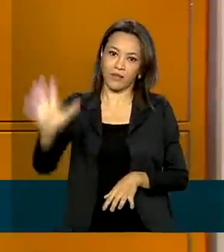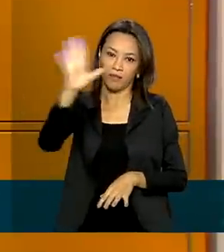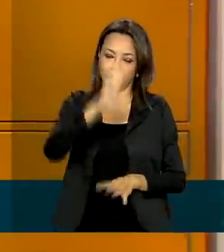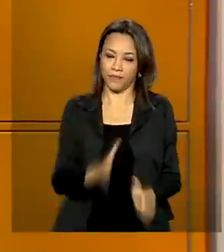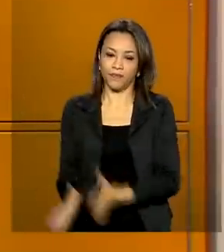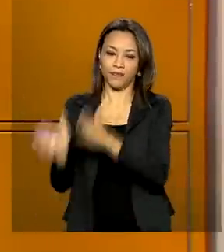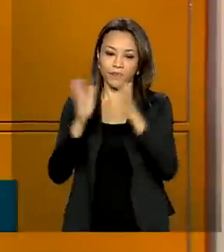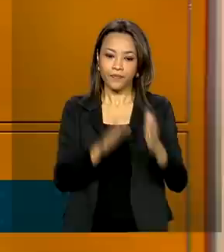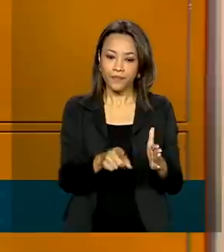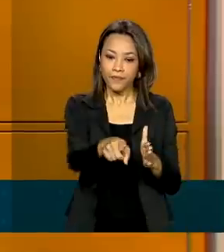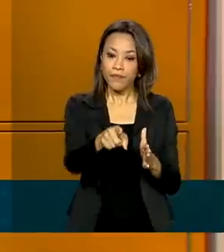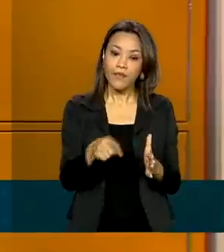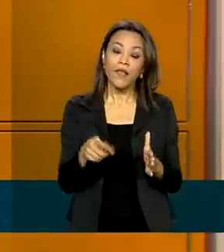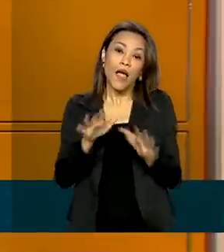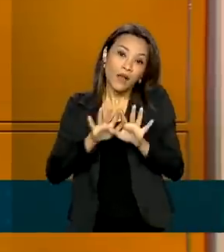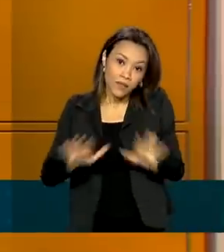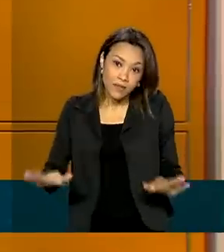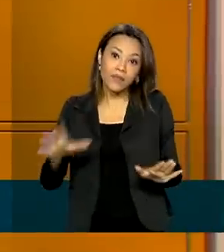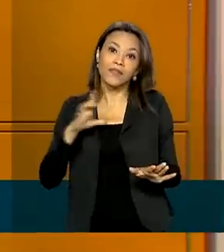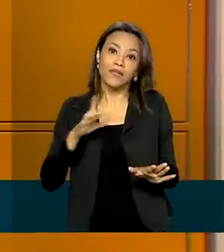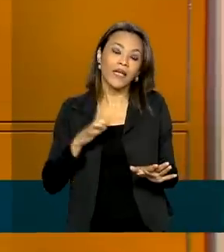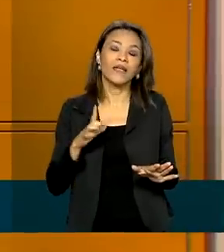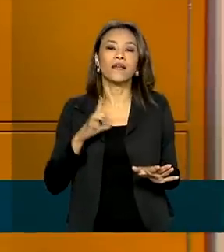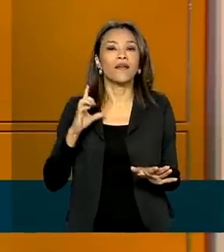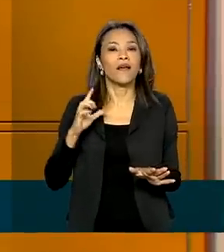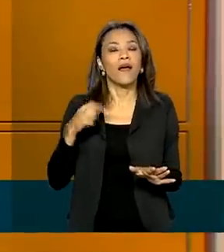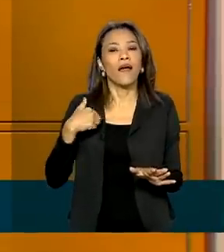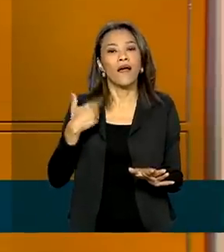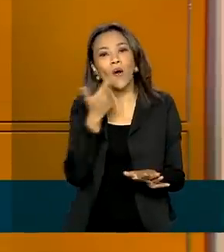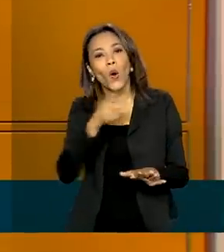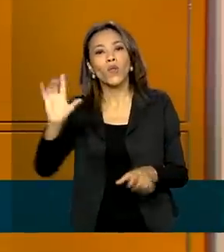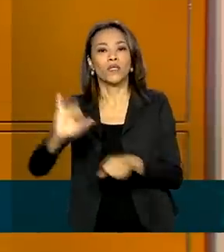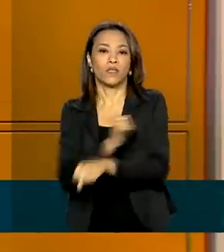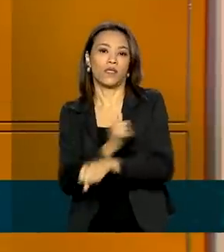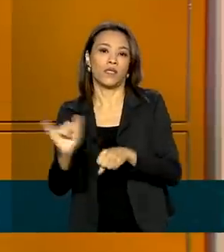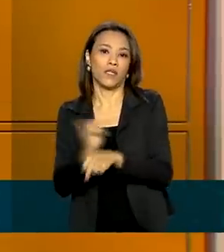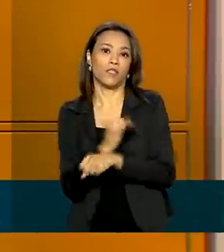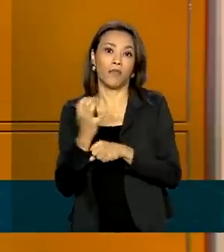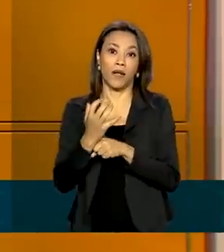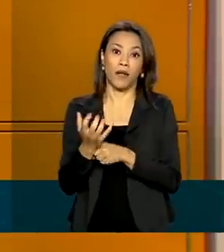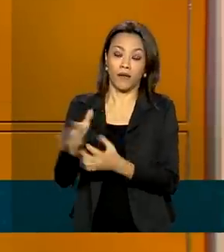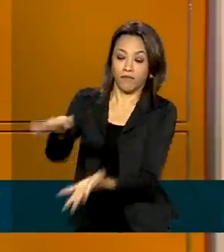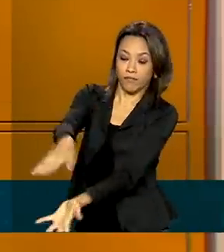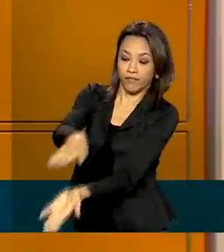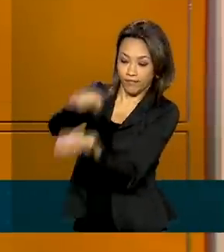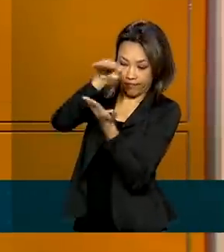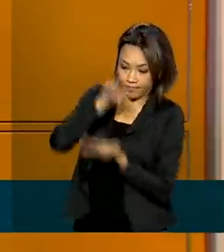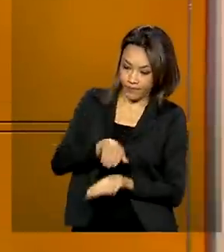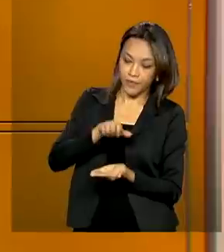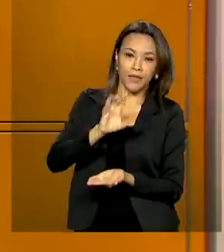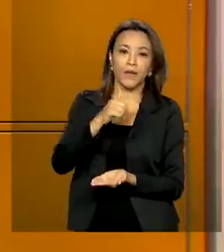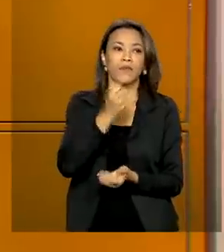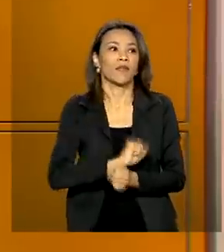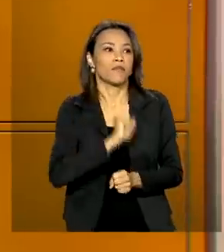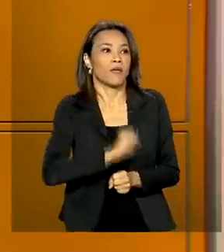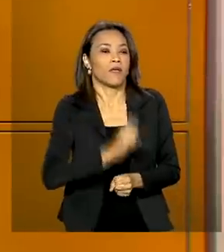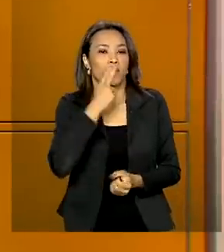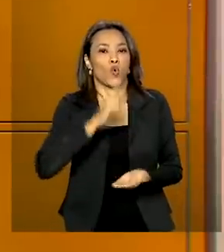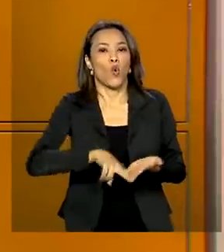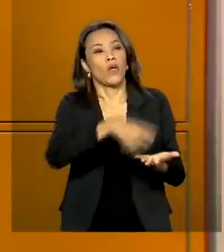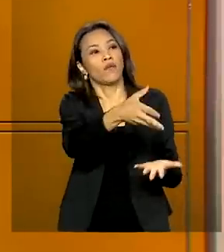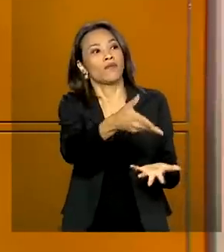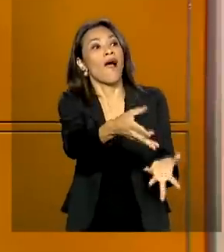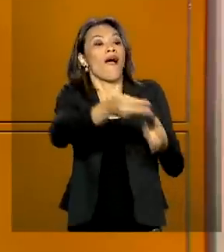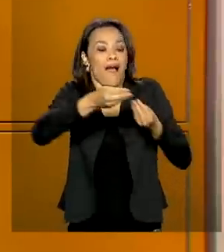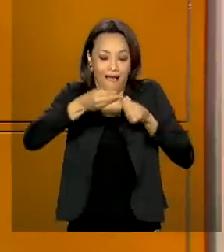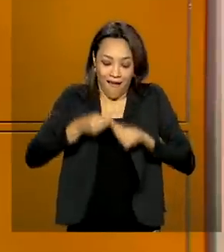outra opção para retirar as suas encomendas no momento e no local onde eles sejam